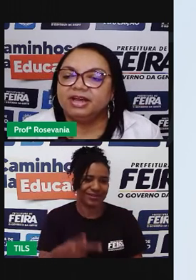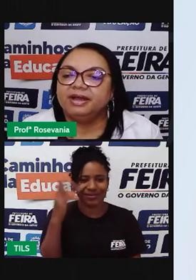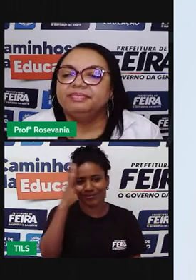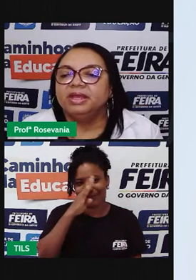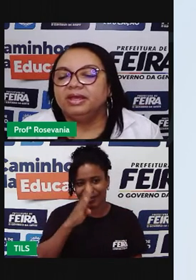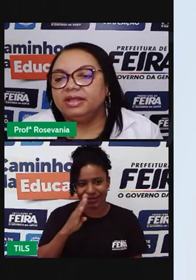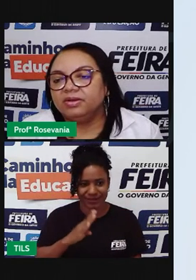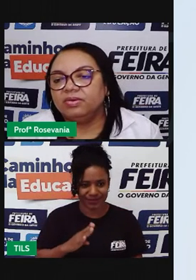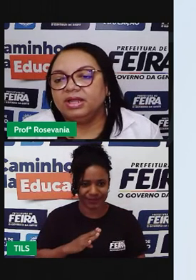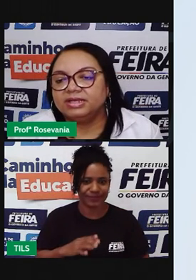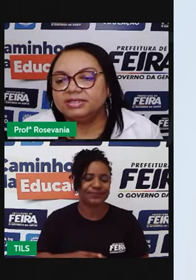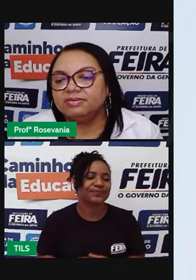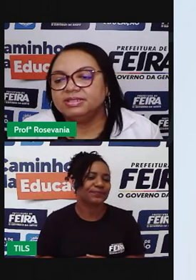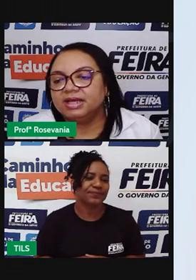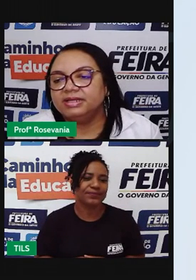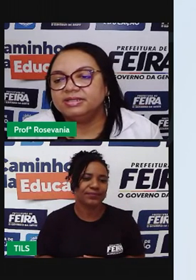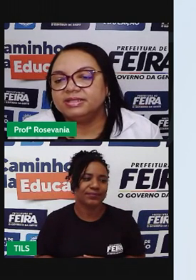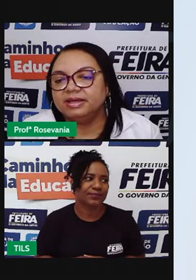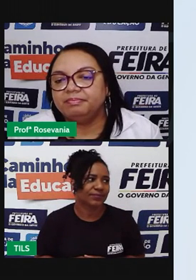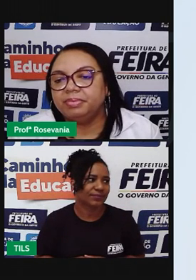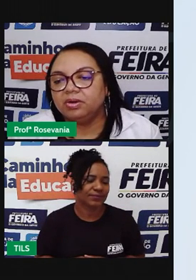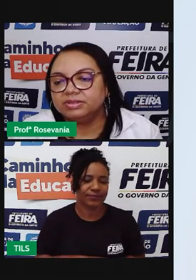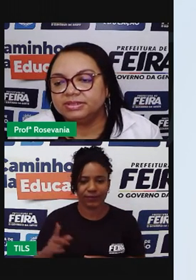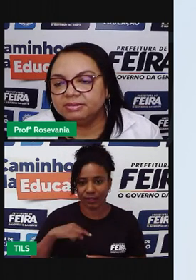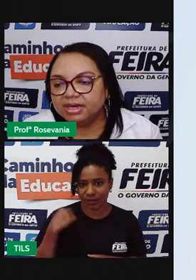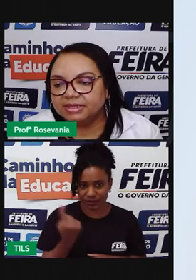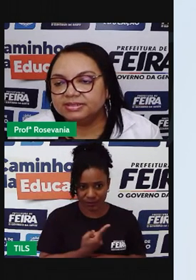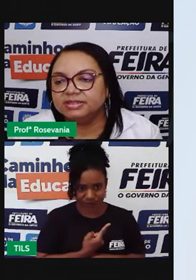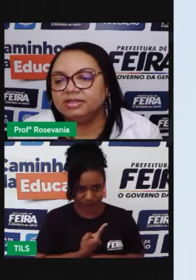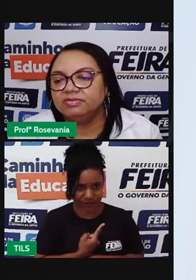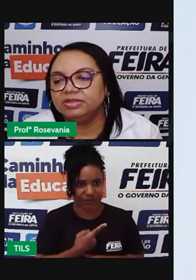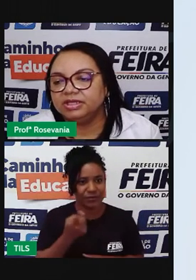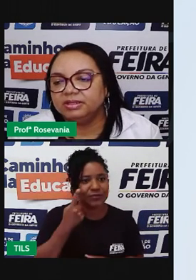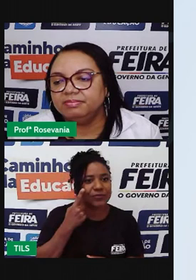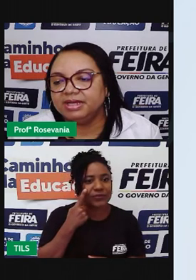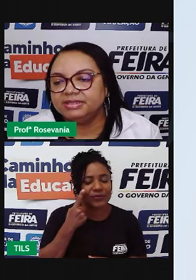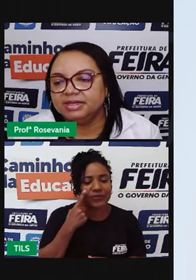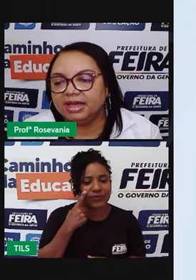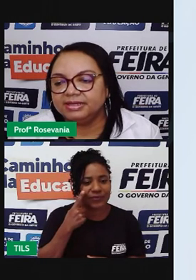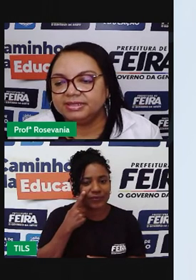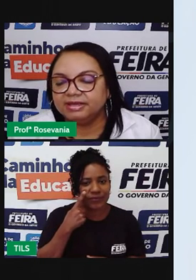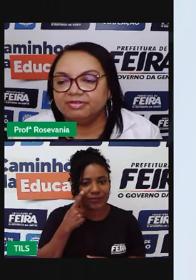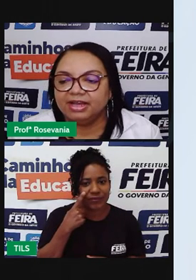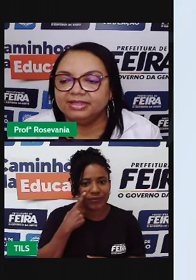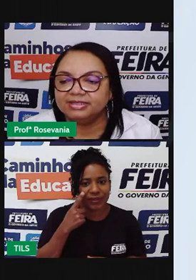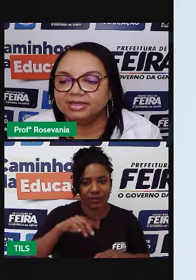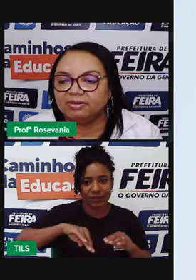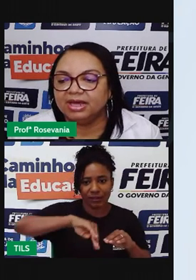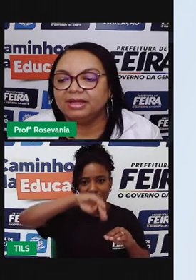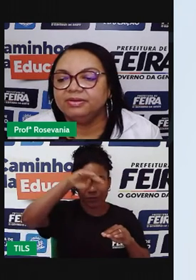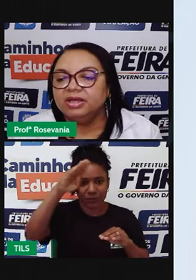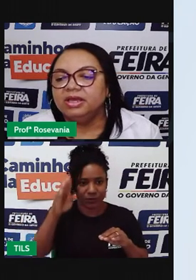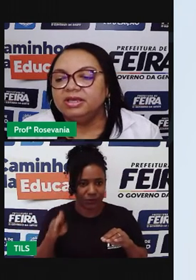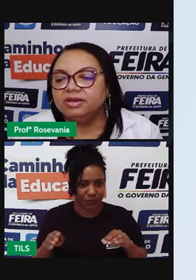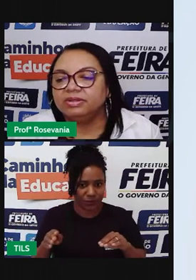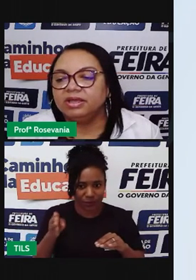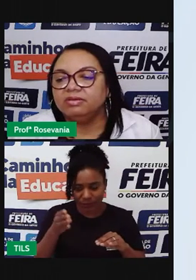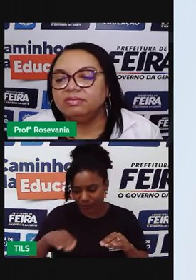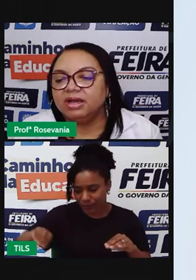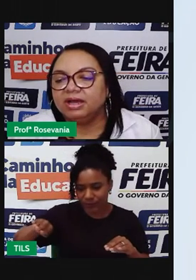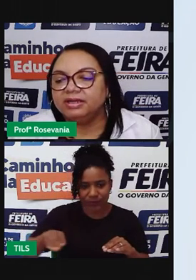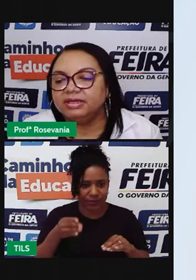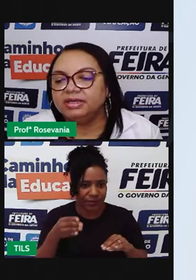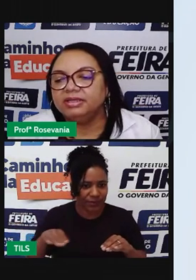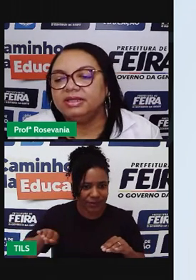observar, né, com relação às áreas, né, próximas. Então, eu vou ter mais áreas elevadas ao lado e eu